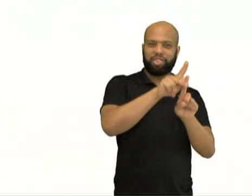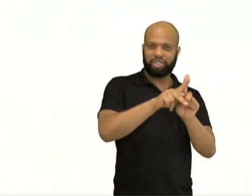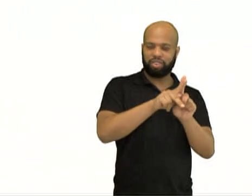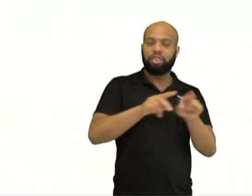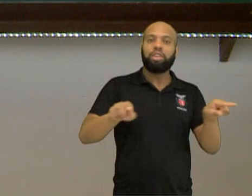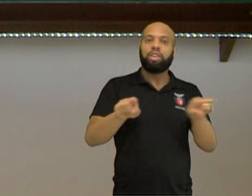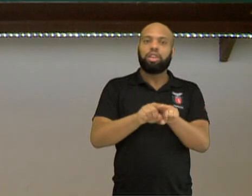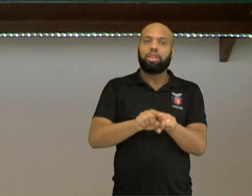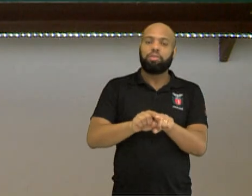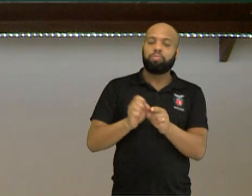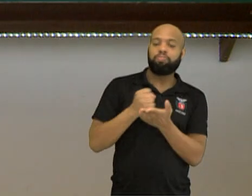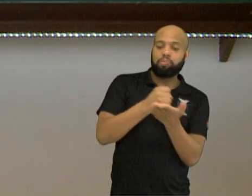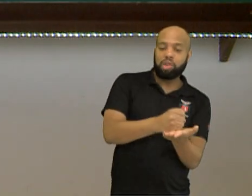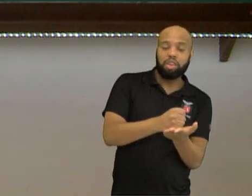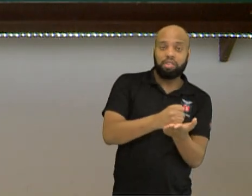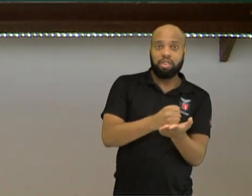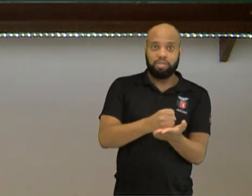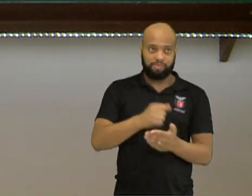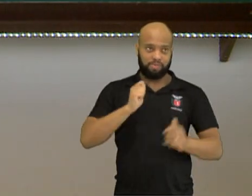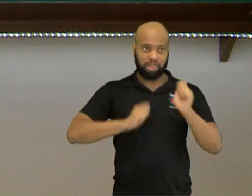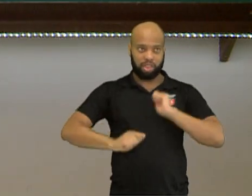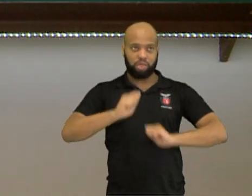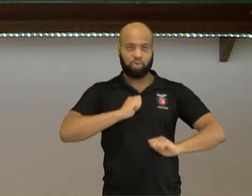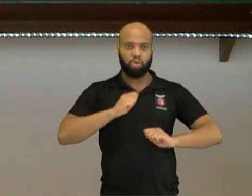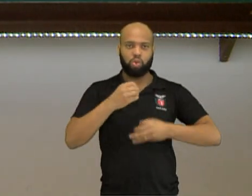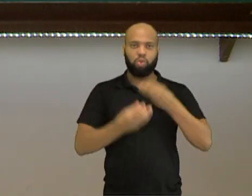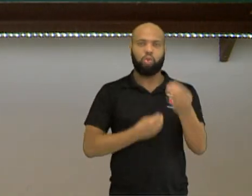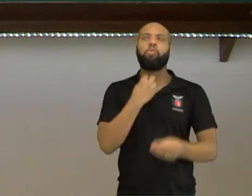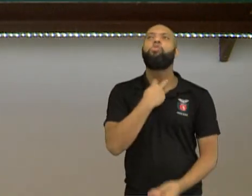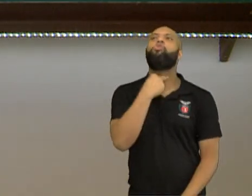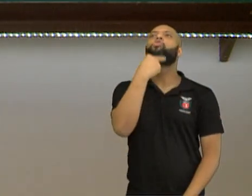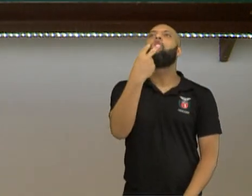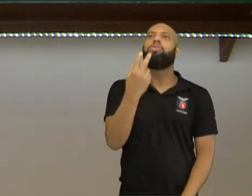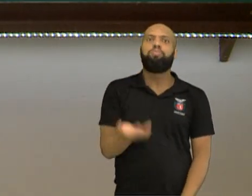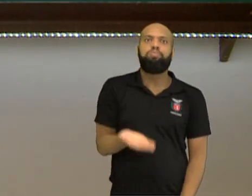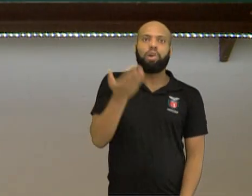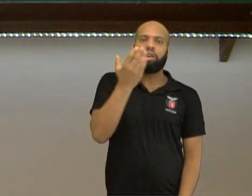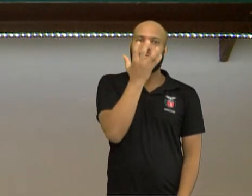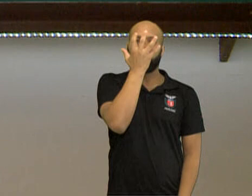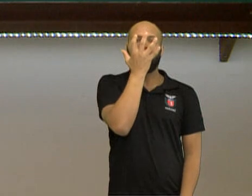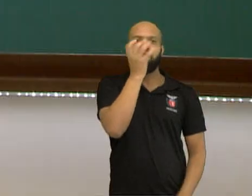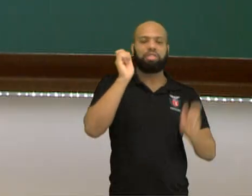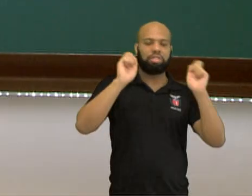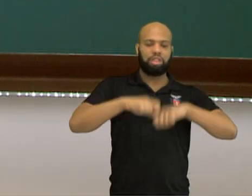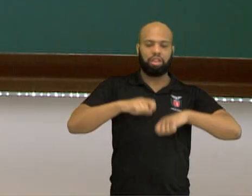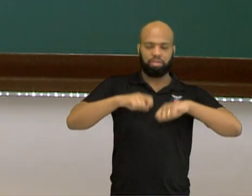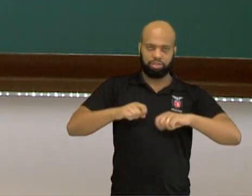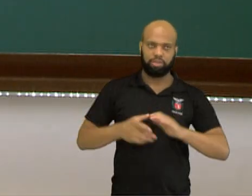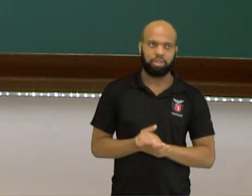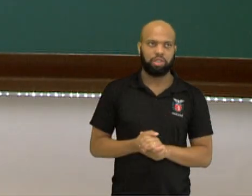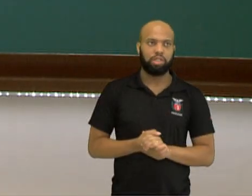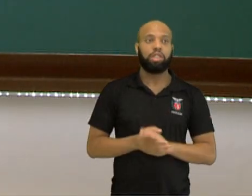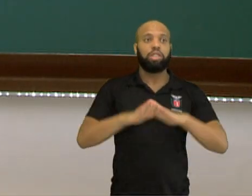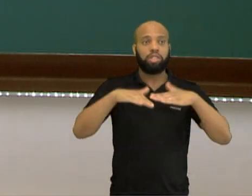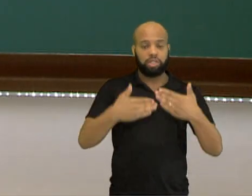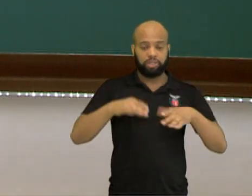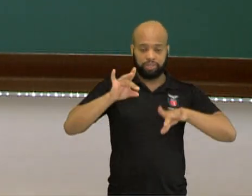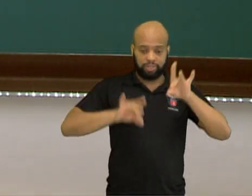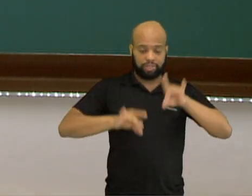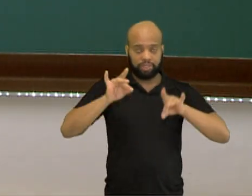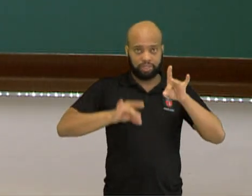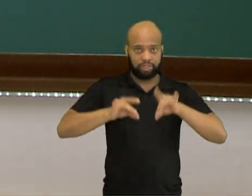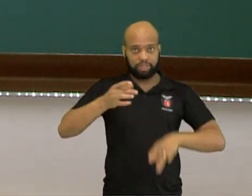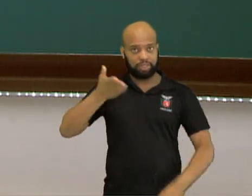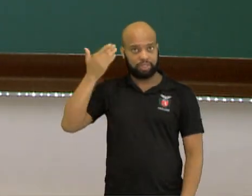na projeção da sua voz. Como eu disse, o teatro lá na